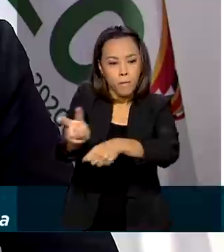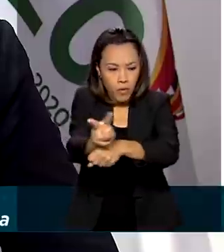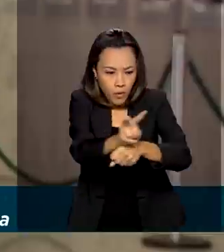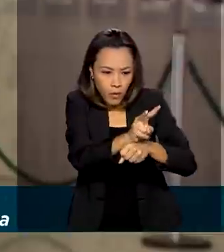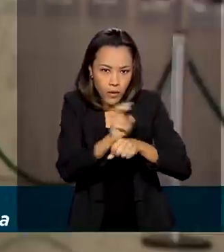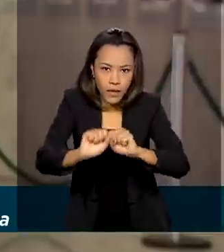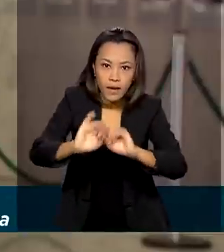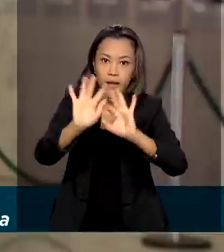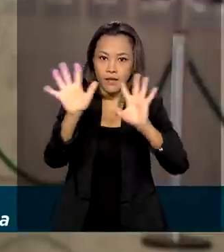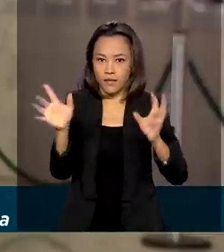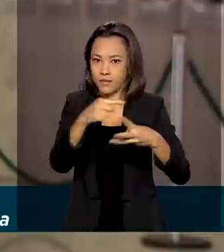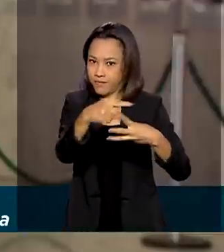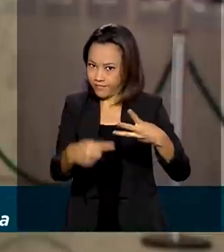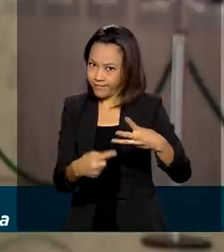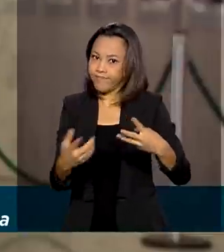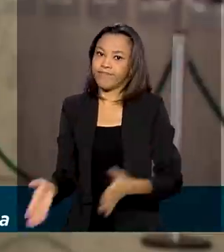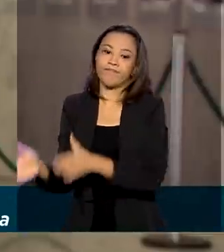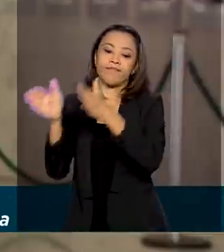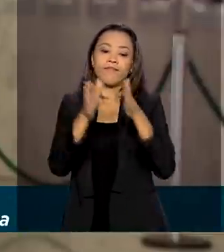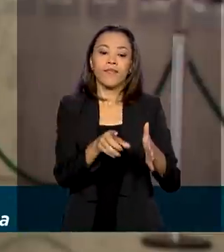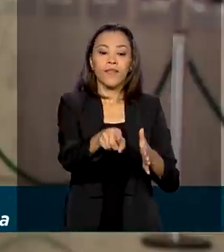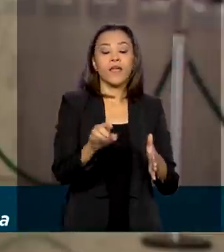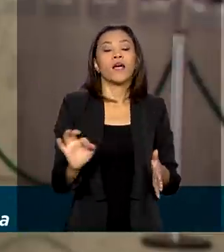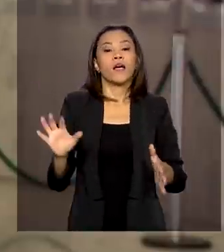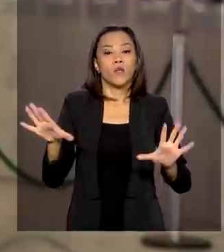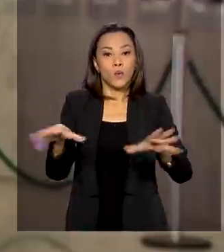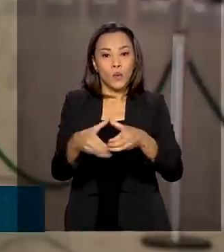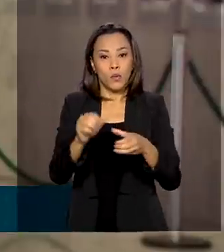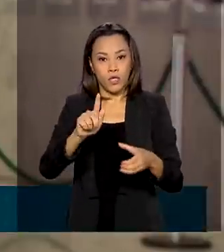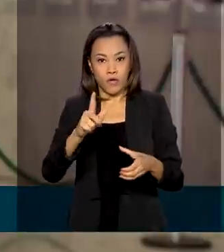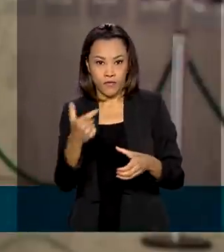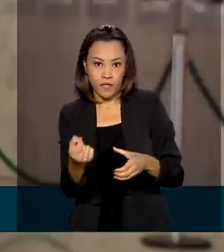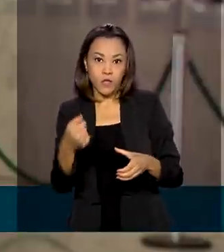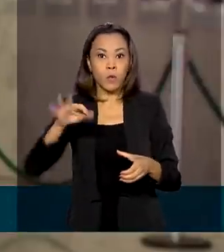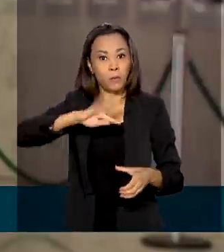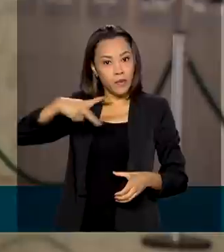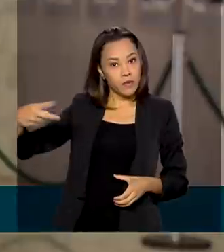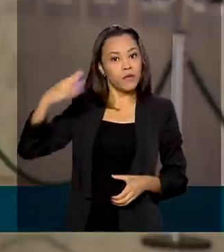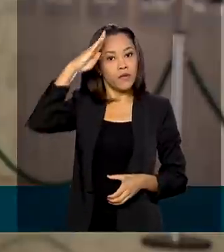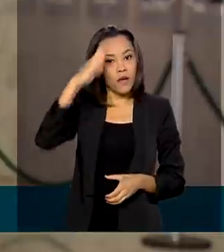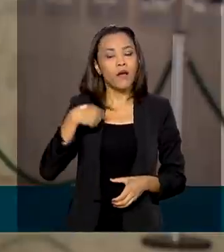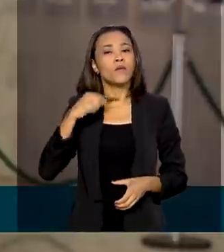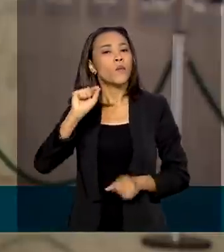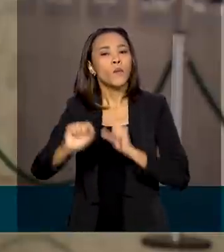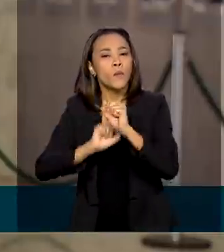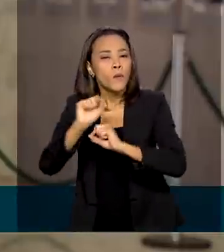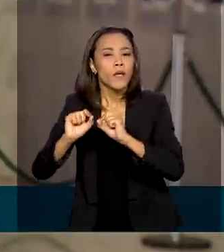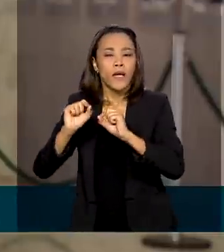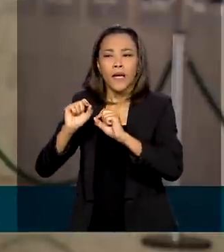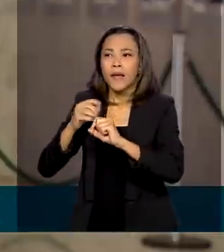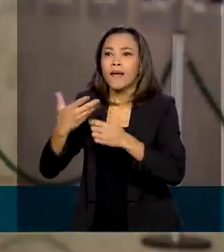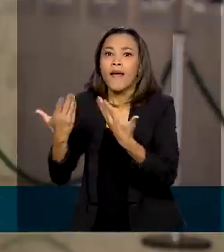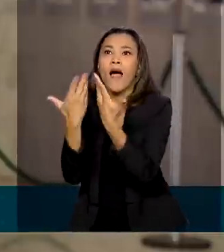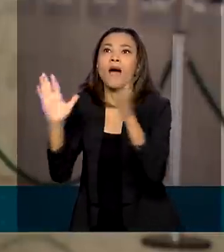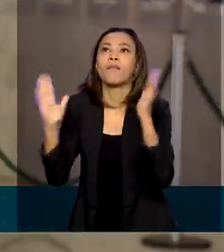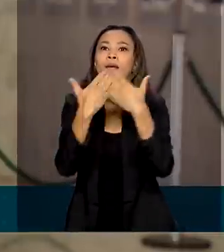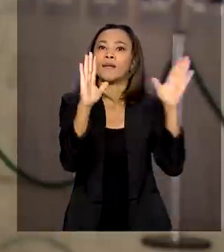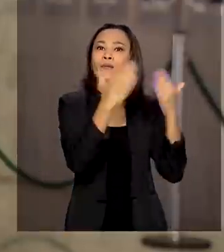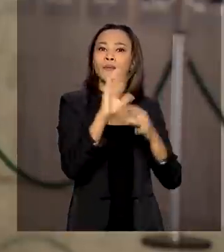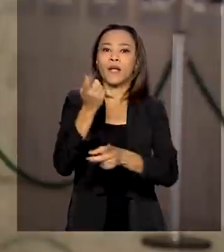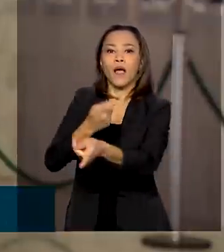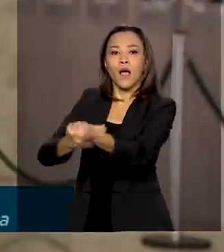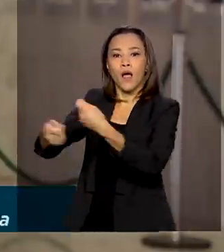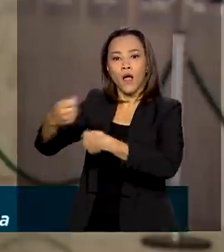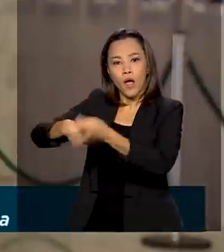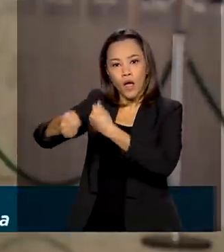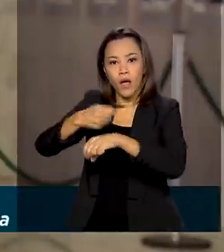transparência. No segundo dia do G20, o presidente Jair Bolsonaro falou que busca promover a abertura econômica com acordos comerciais